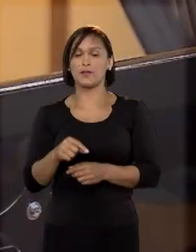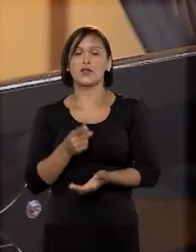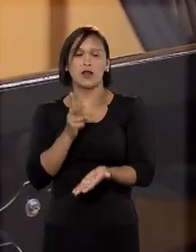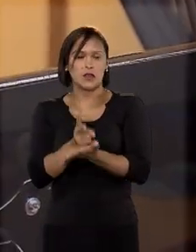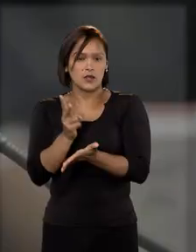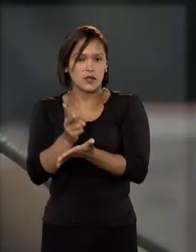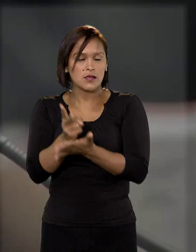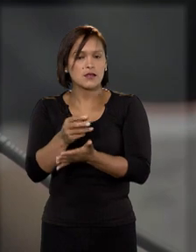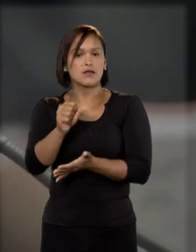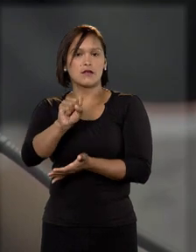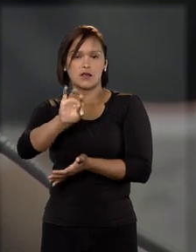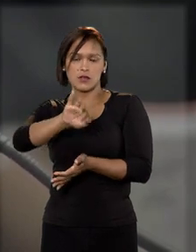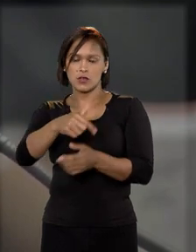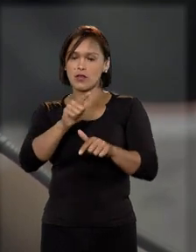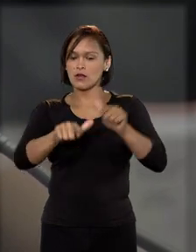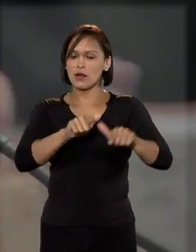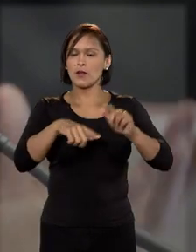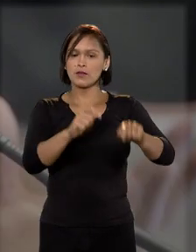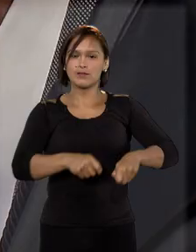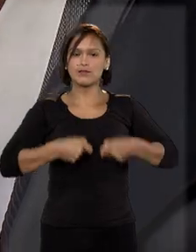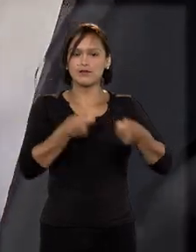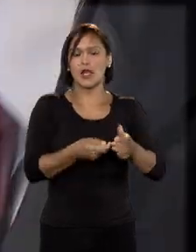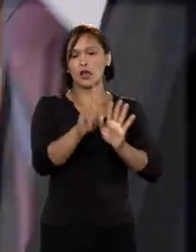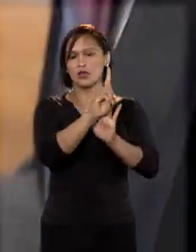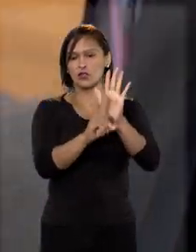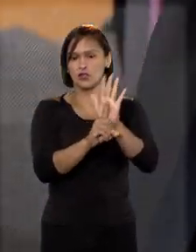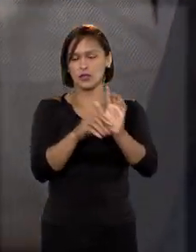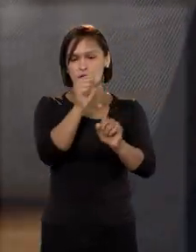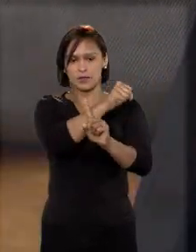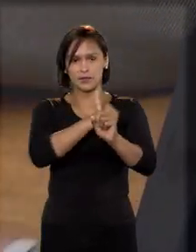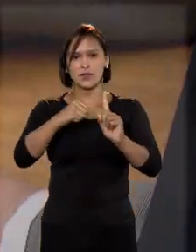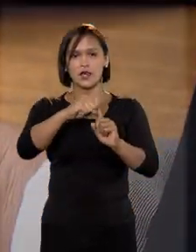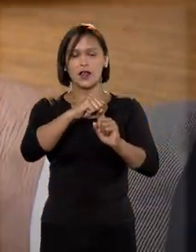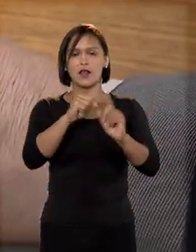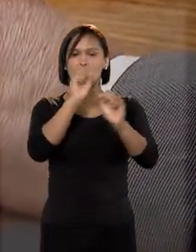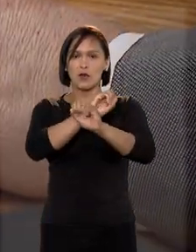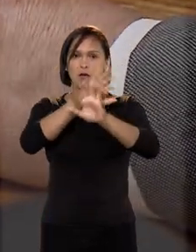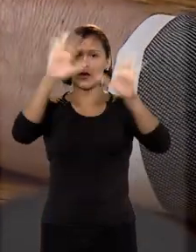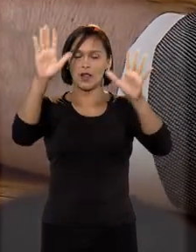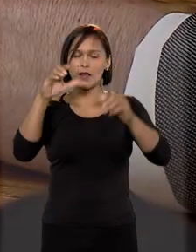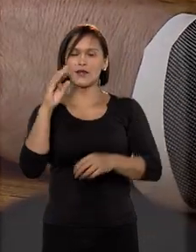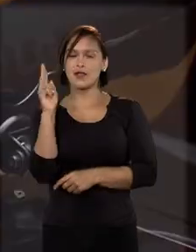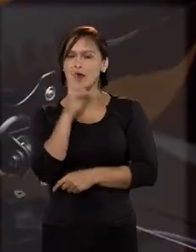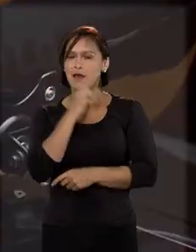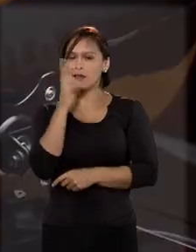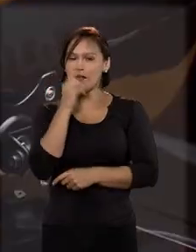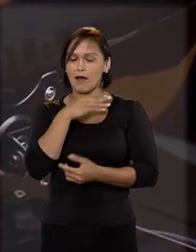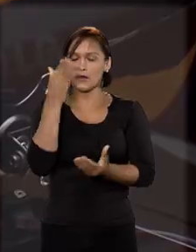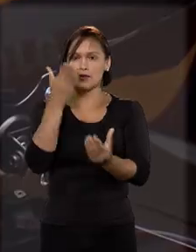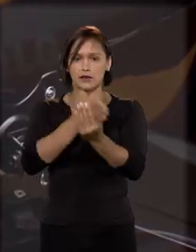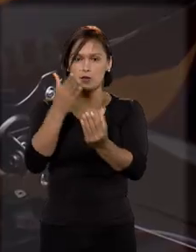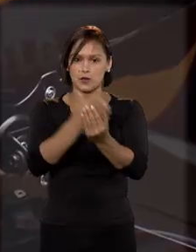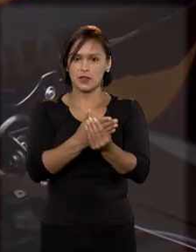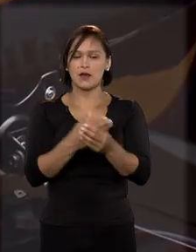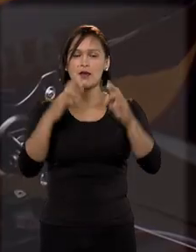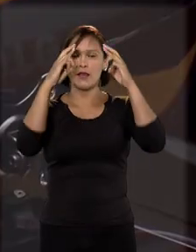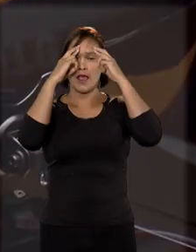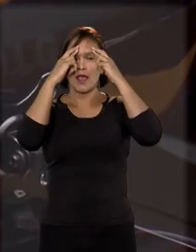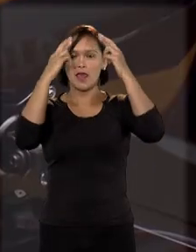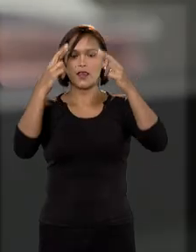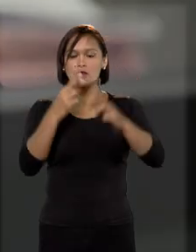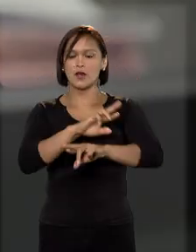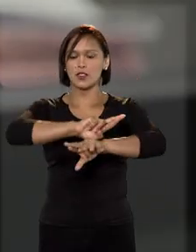o Superior Tribunal de Justiça trabalha para defender os direitos do cidadão, com transparência, agilidade nos procedimentos,